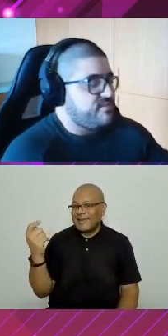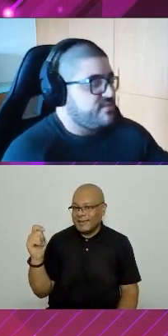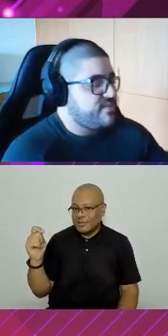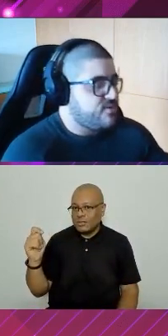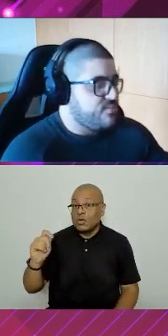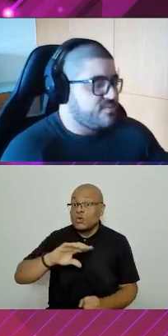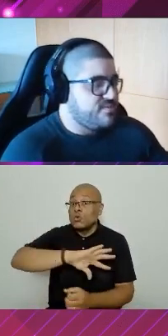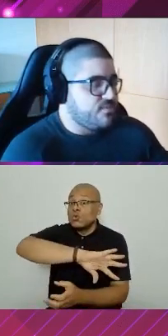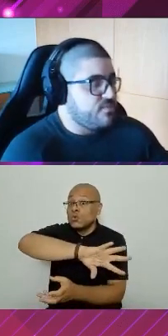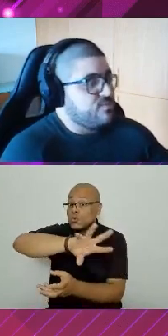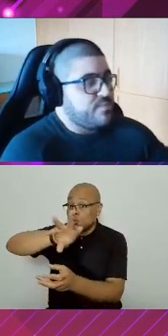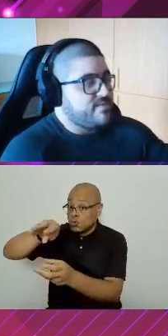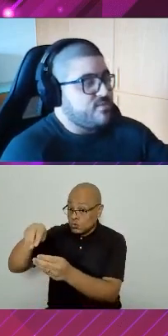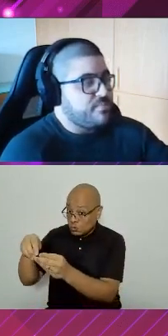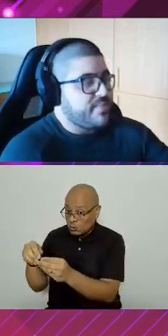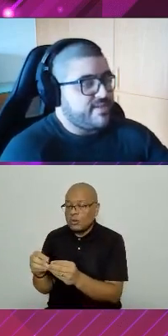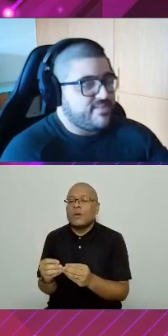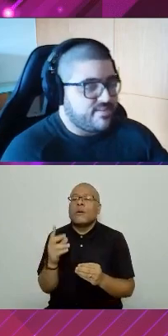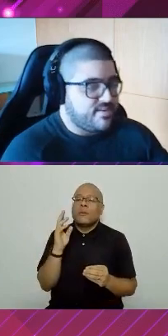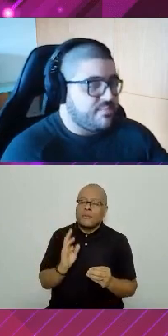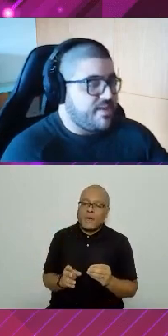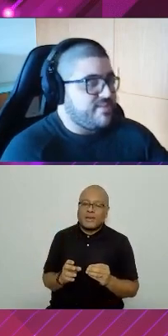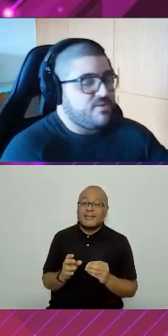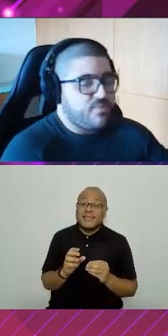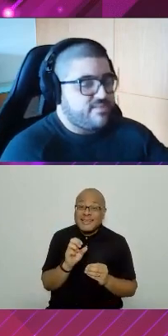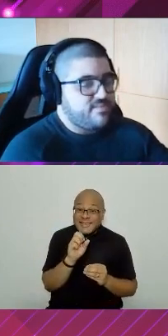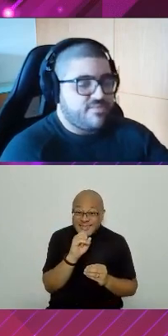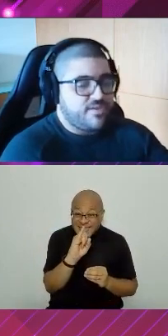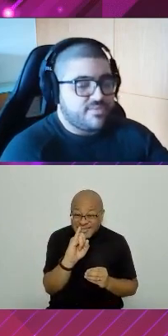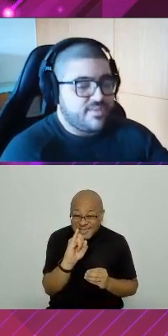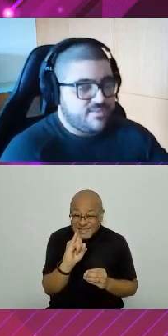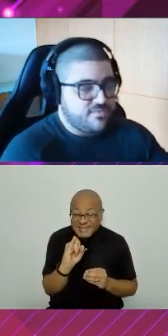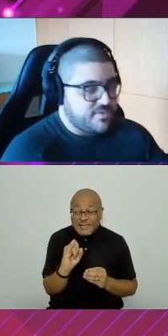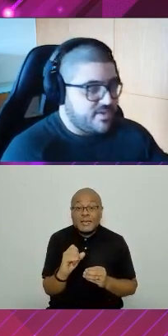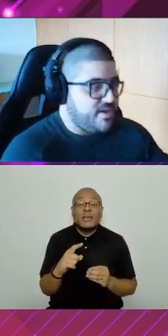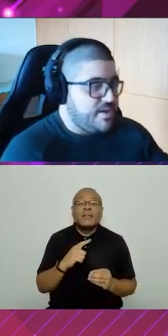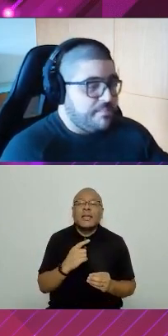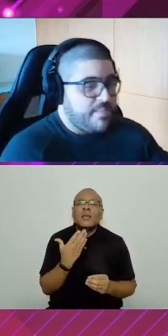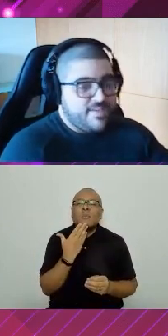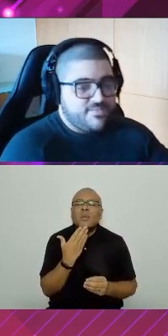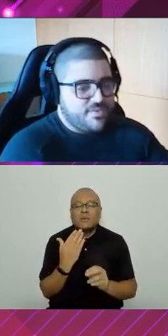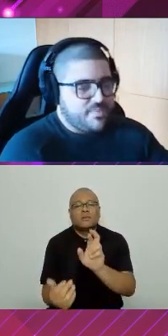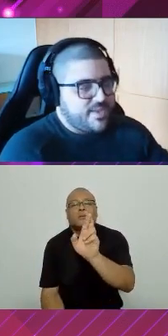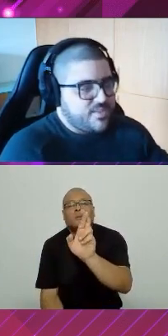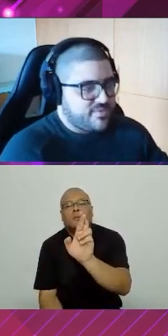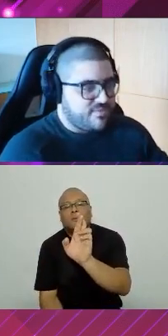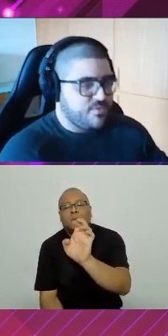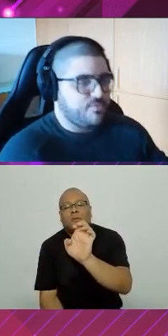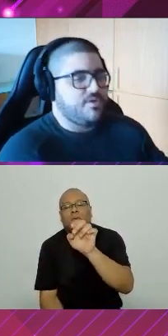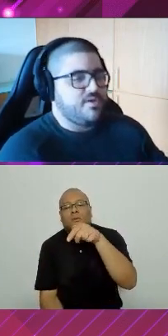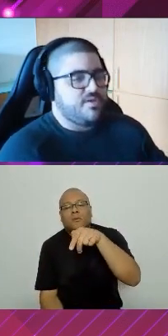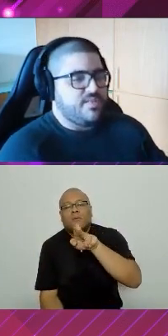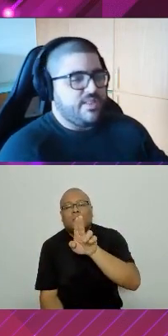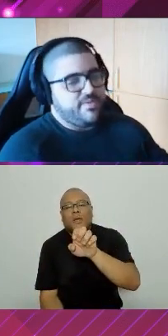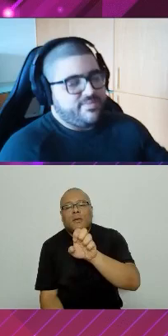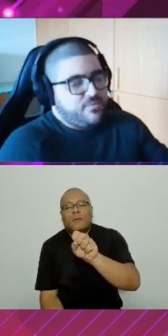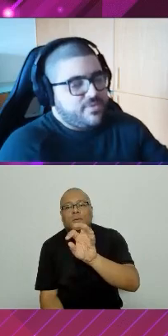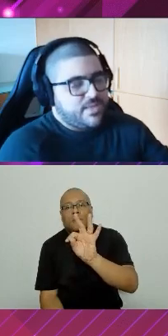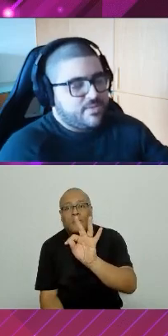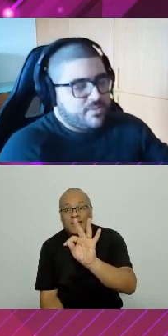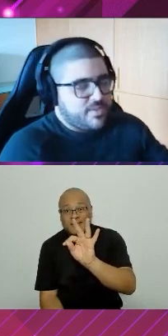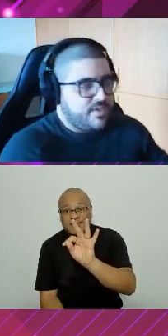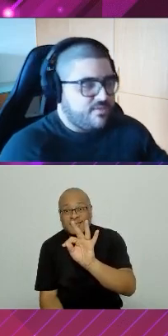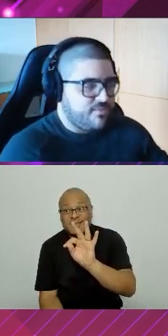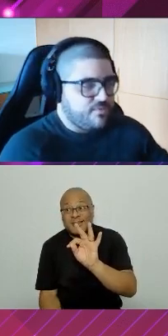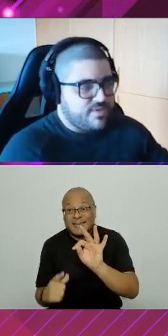como é server-side composition, quanto mais complexa e mais request de vários clientes eu vou ter, mais eu vou demandar do meu servidor. Então, esse é um